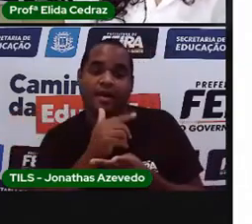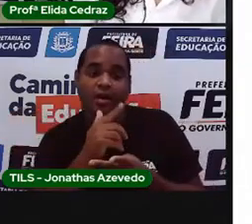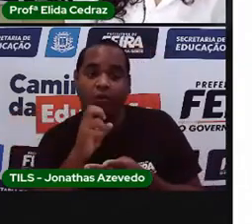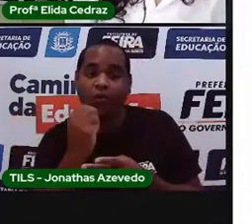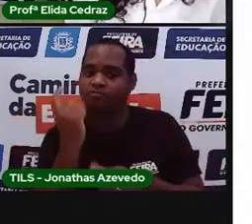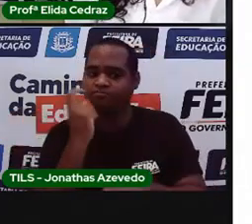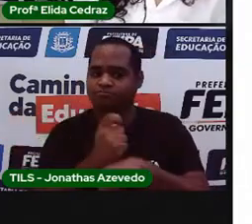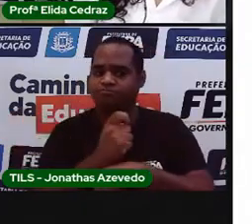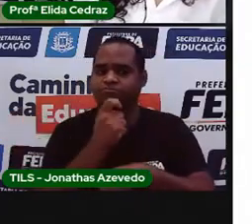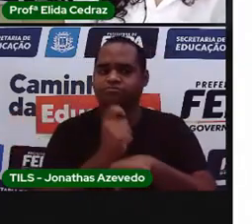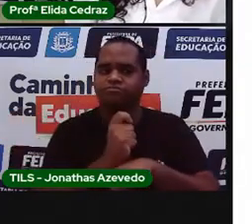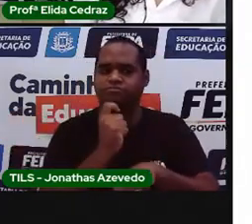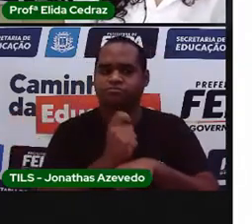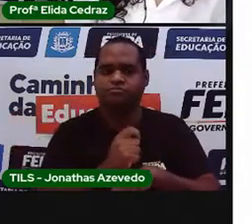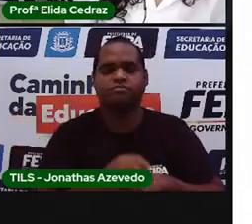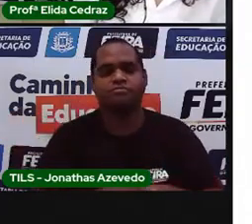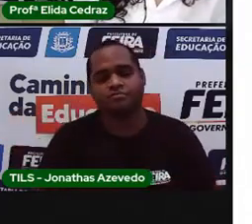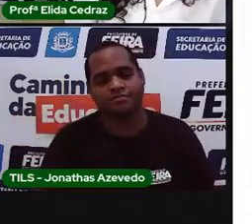ou ele é sólido?